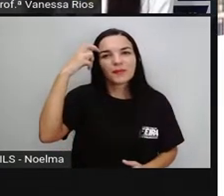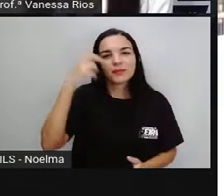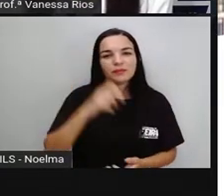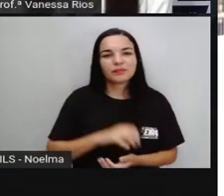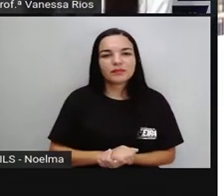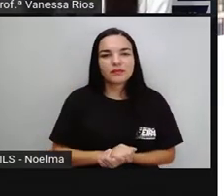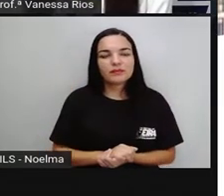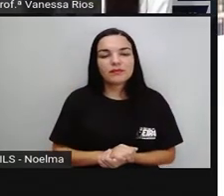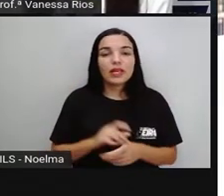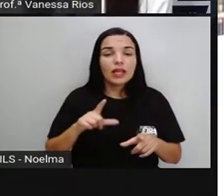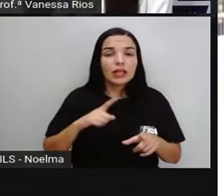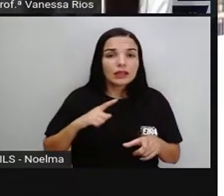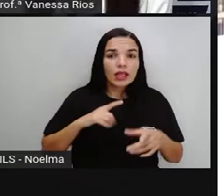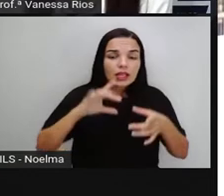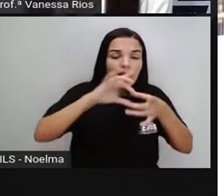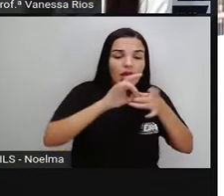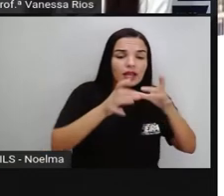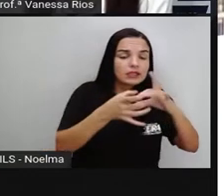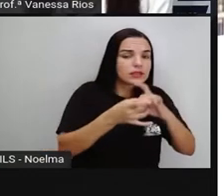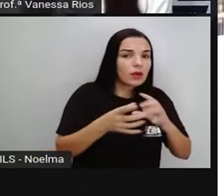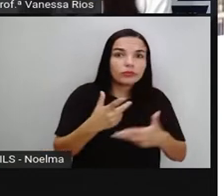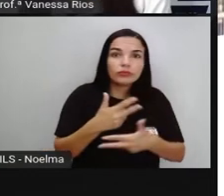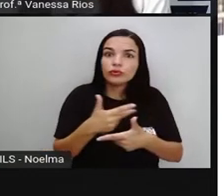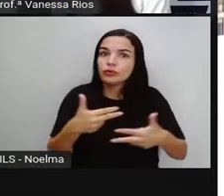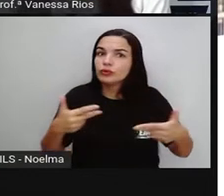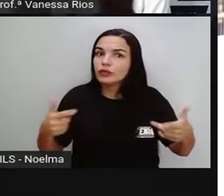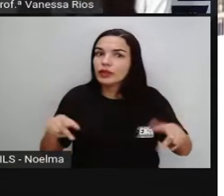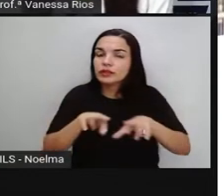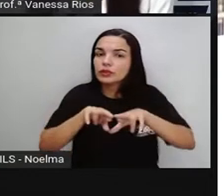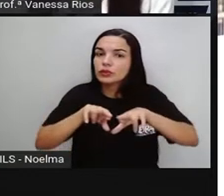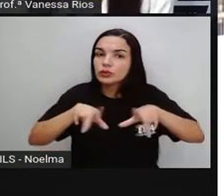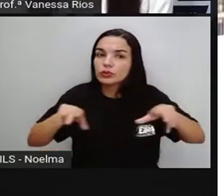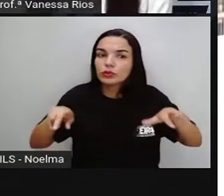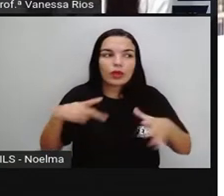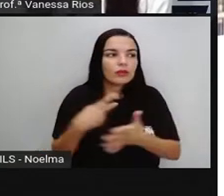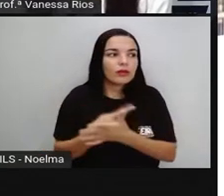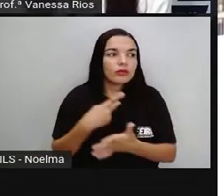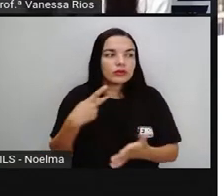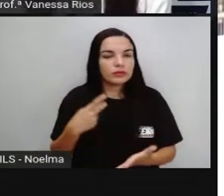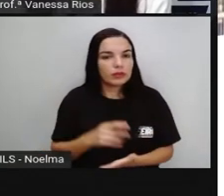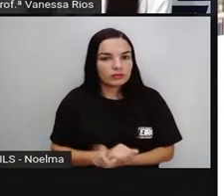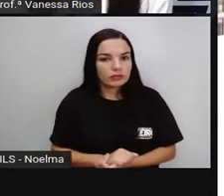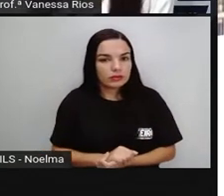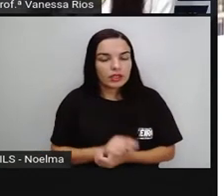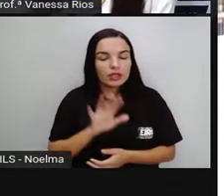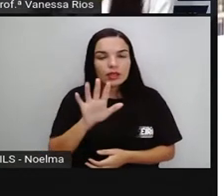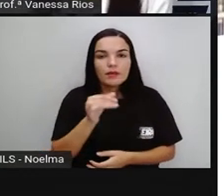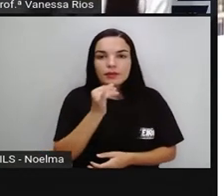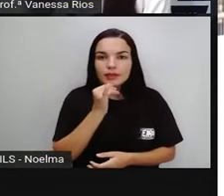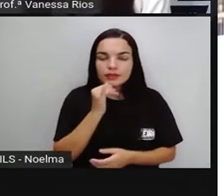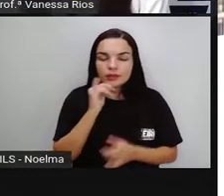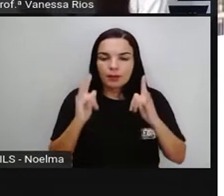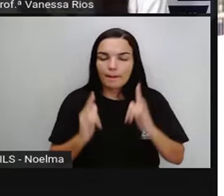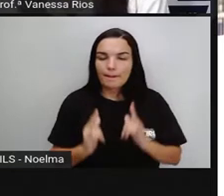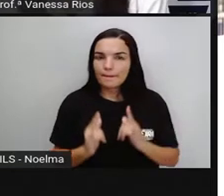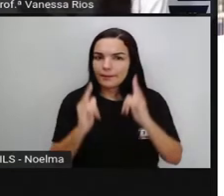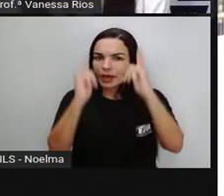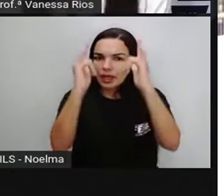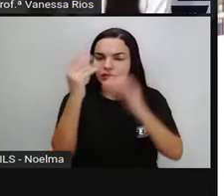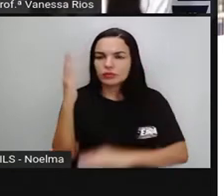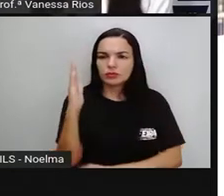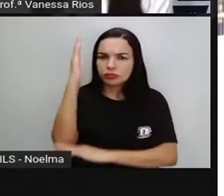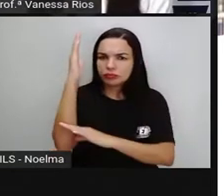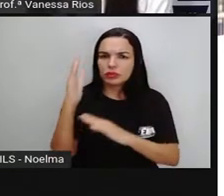E estão aí relacionados a diversos tipos de ações e de bens. Tanto prédios, construções,